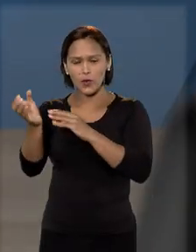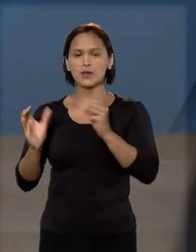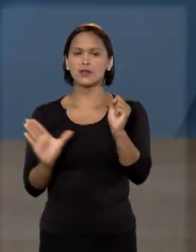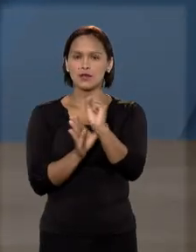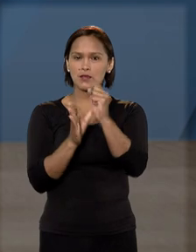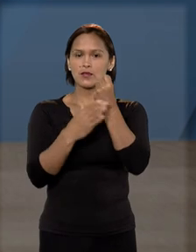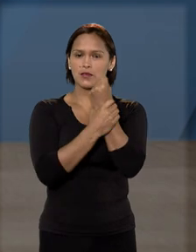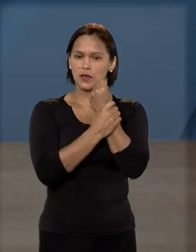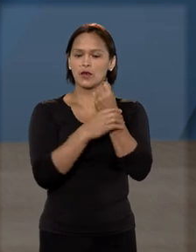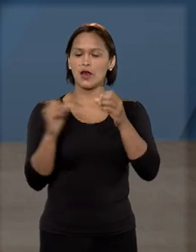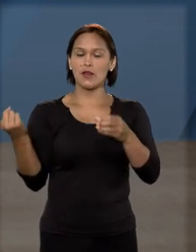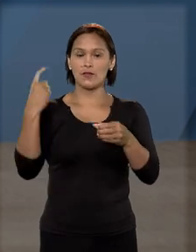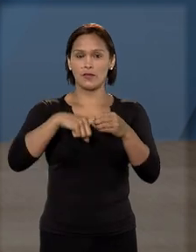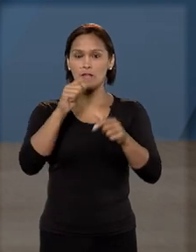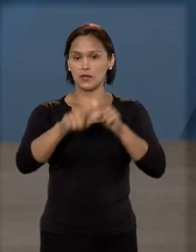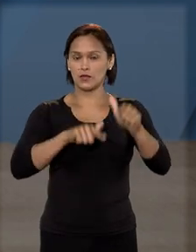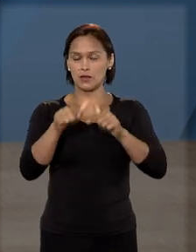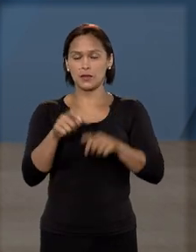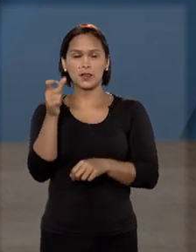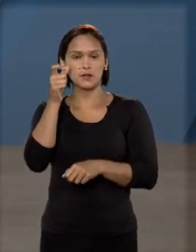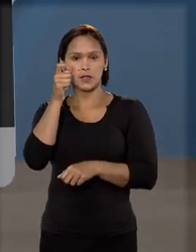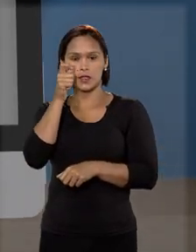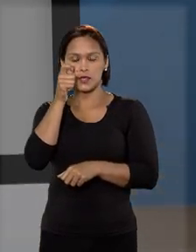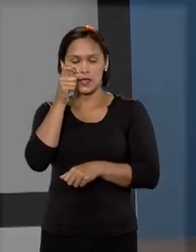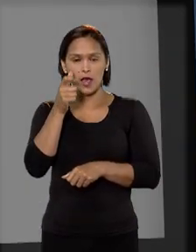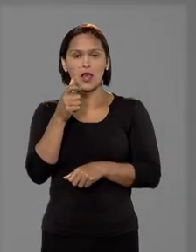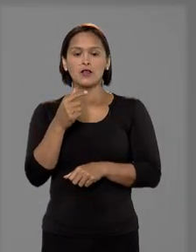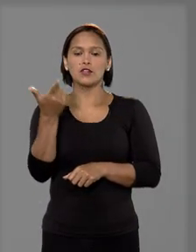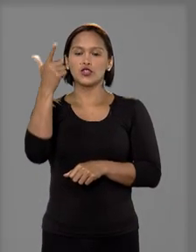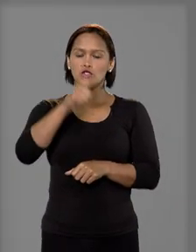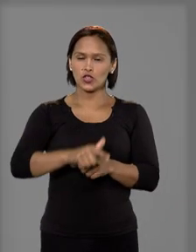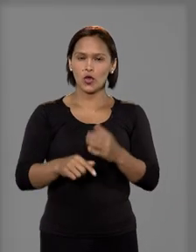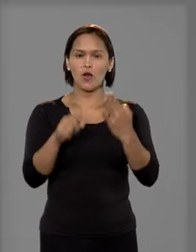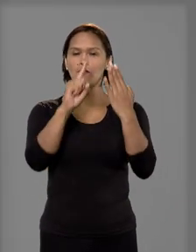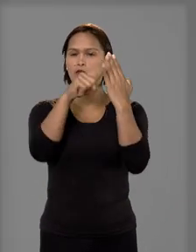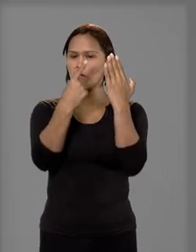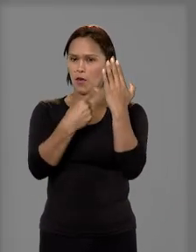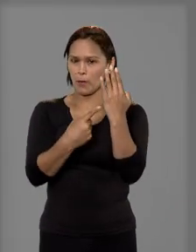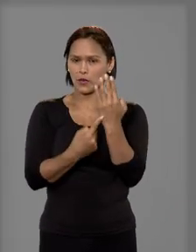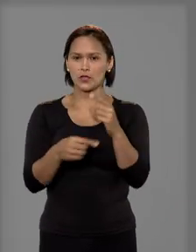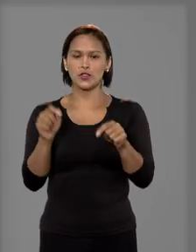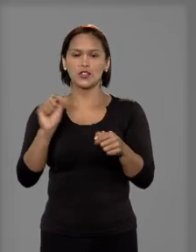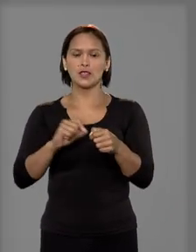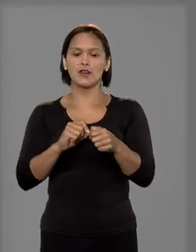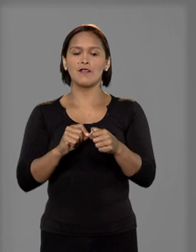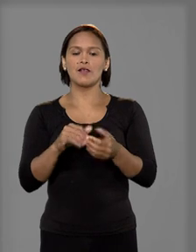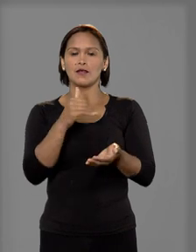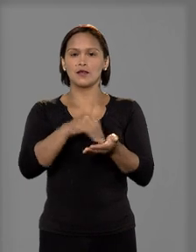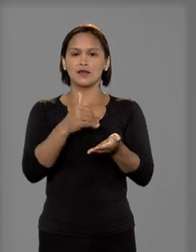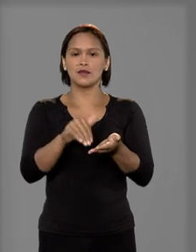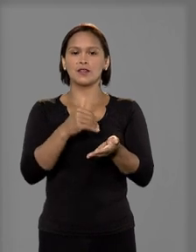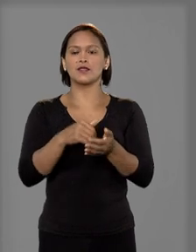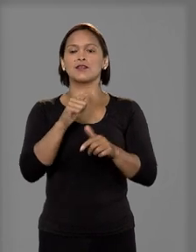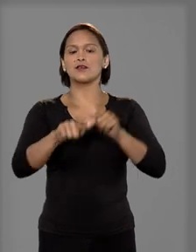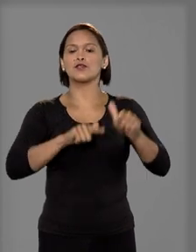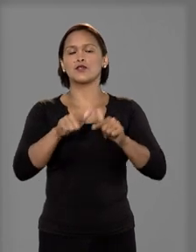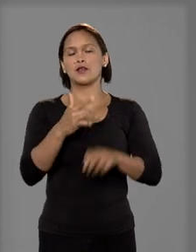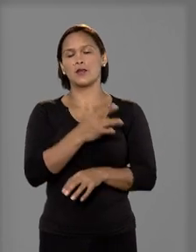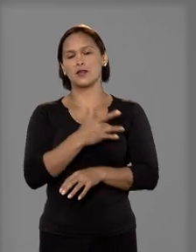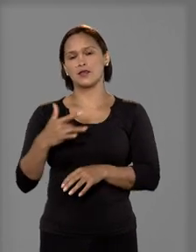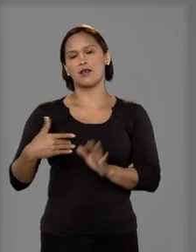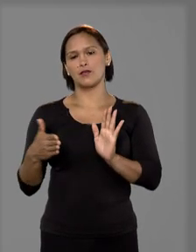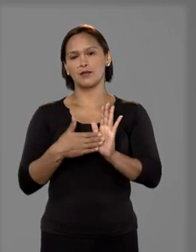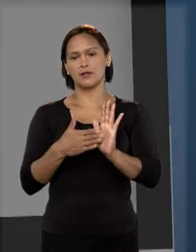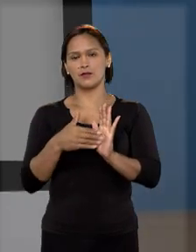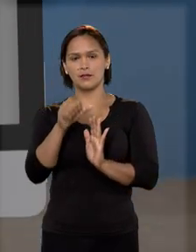sobre medidas de segurança no retorno ao trabalho presencial foram reunidas em uma cartilha lançada pela Secretaria de Serviços Integrados de